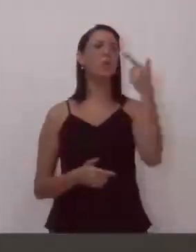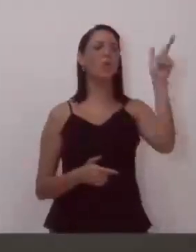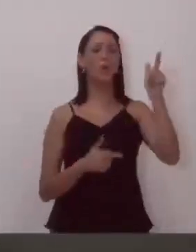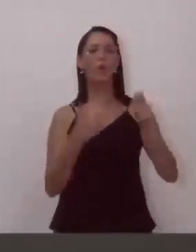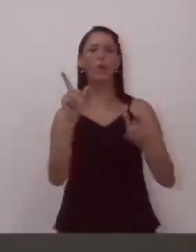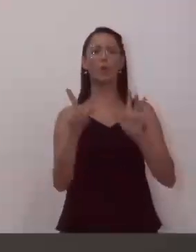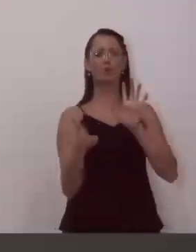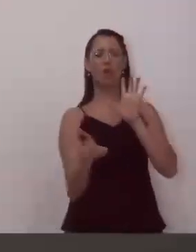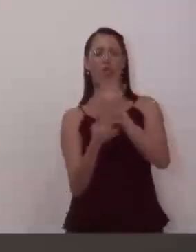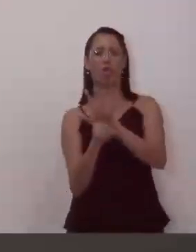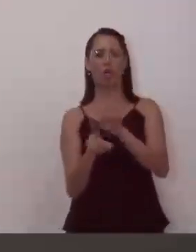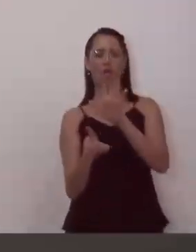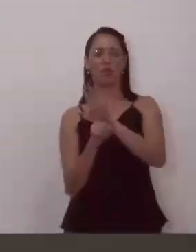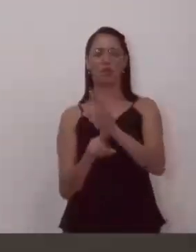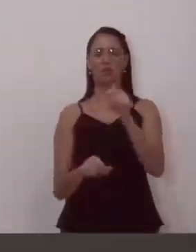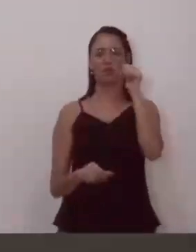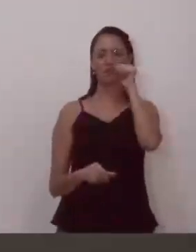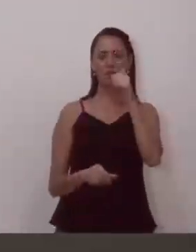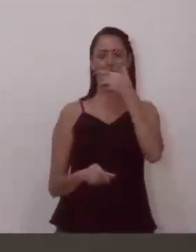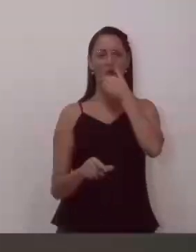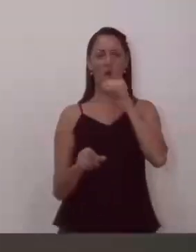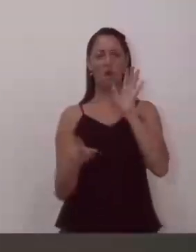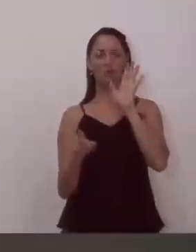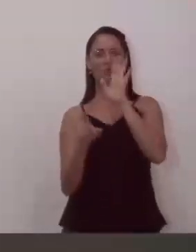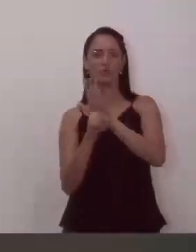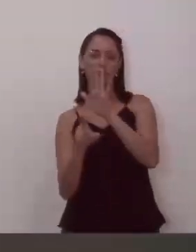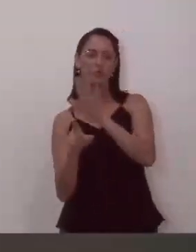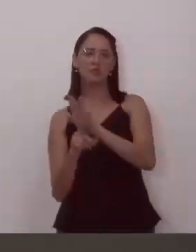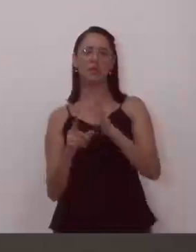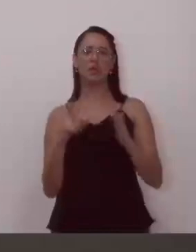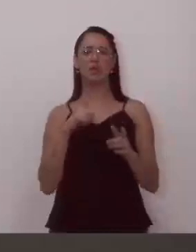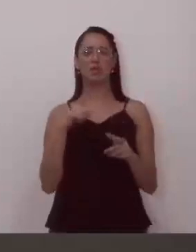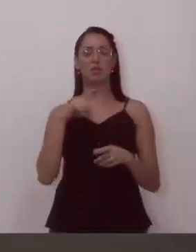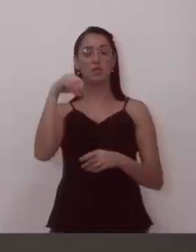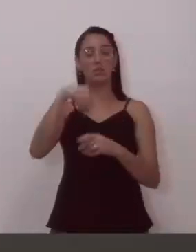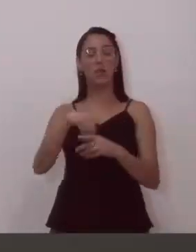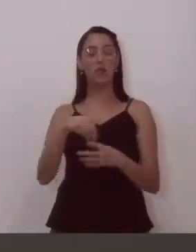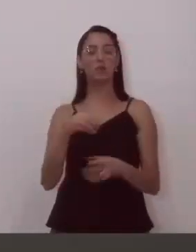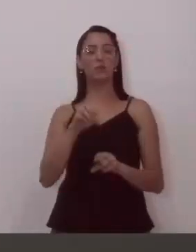assédio moral de professores dentro da Secretaria de Educação.